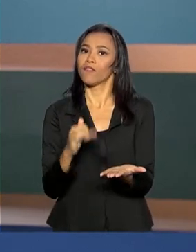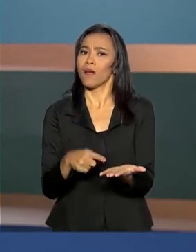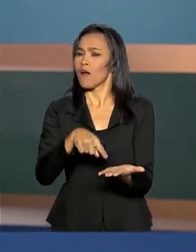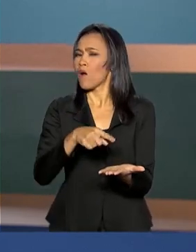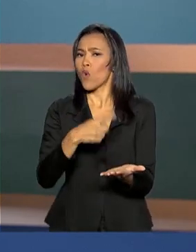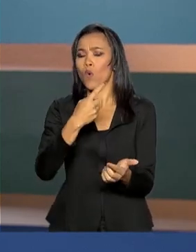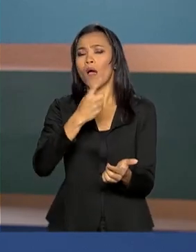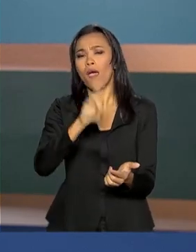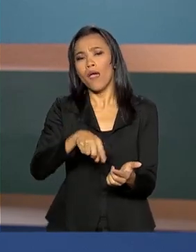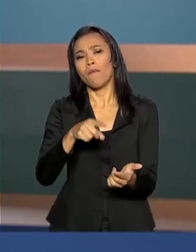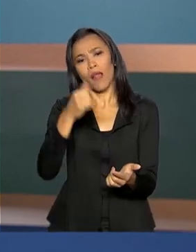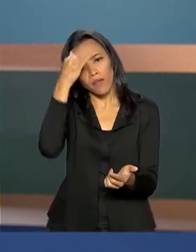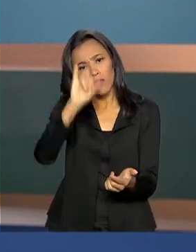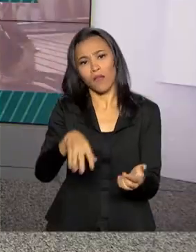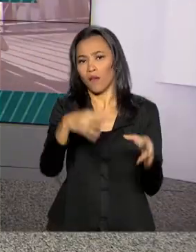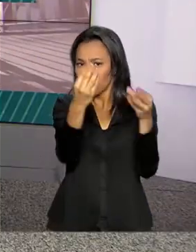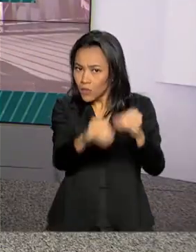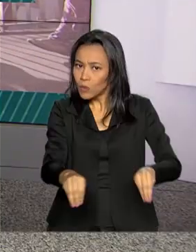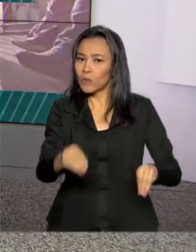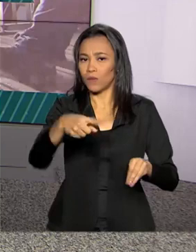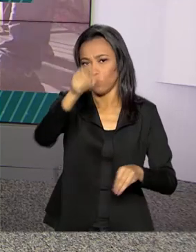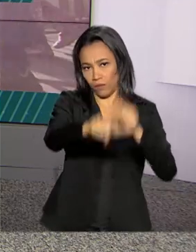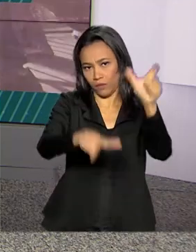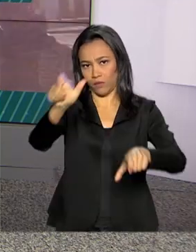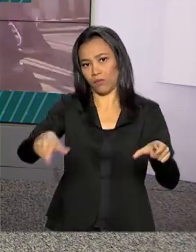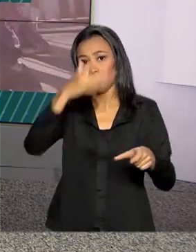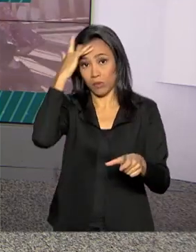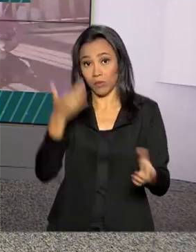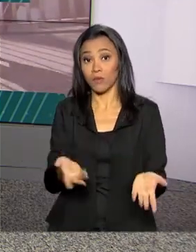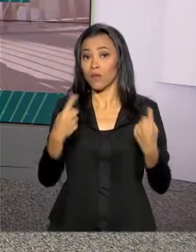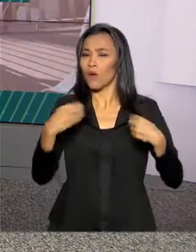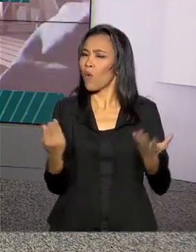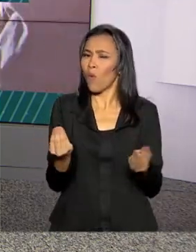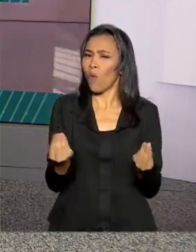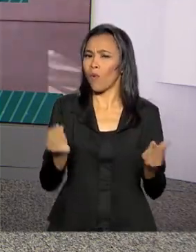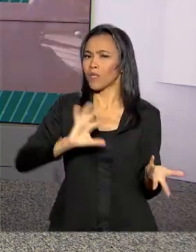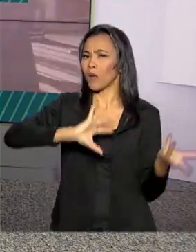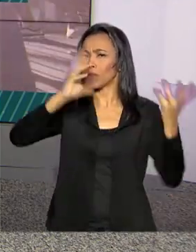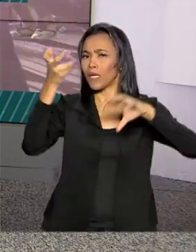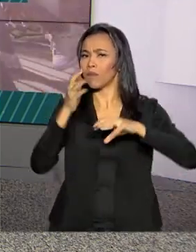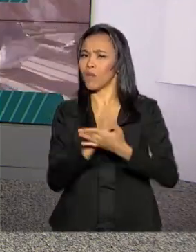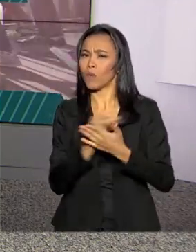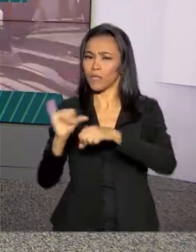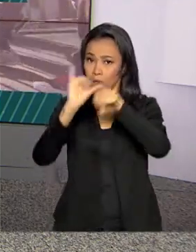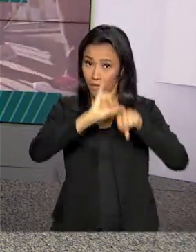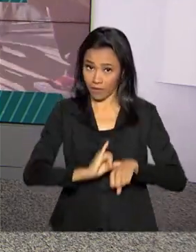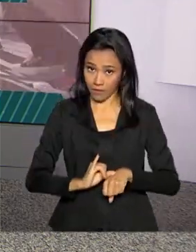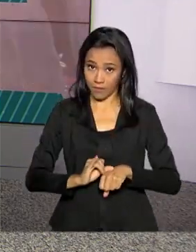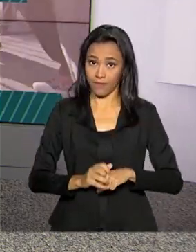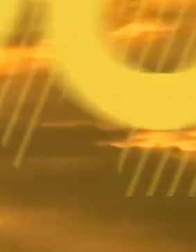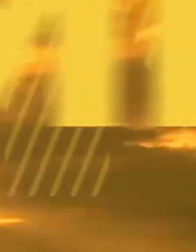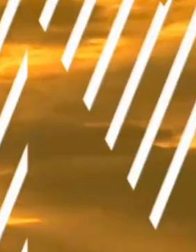prejudicar os passageiros. Hora de saber como fica o tempo em algumas capitais.